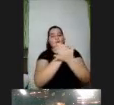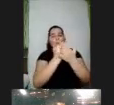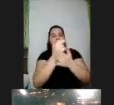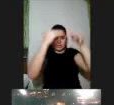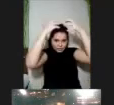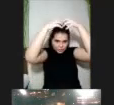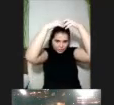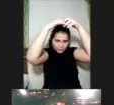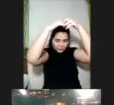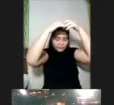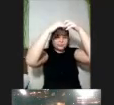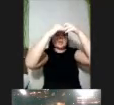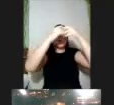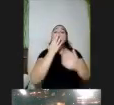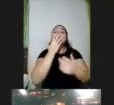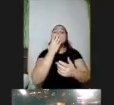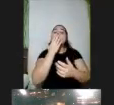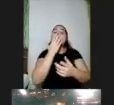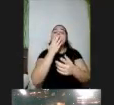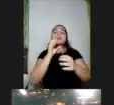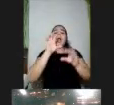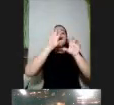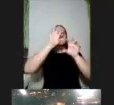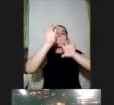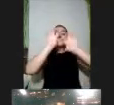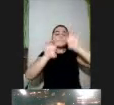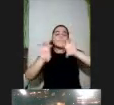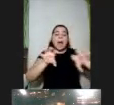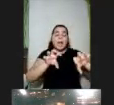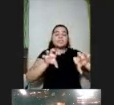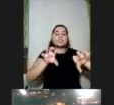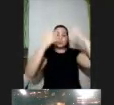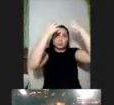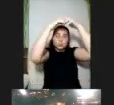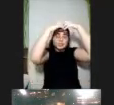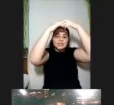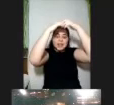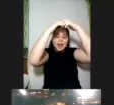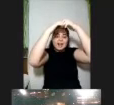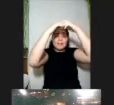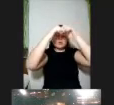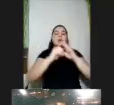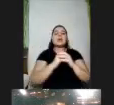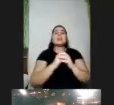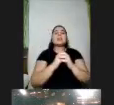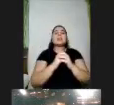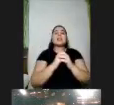iluminadas as partes do cérebro que são acionadas quando a gente está diante de diferentes